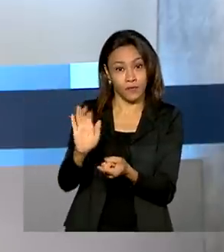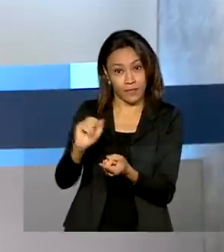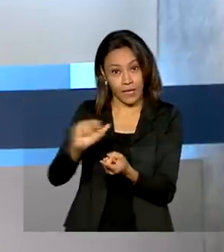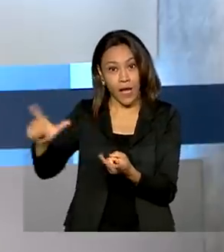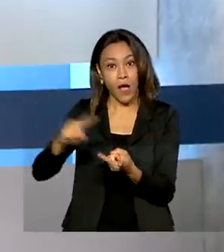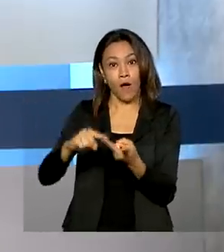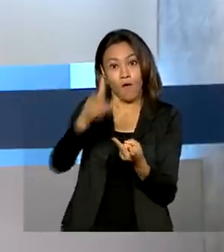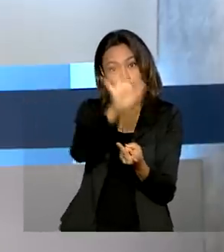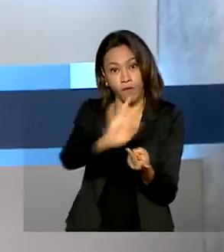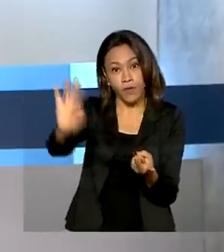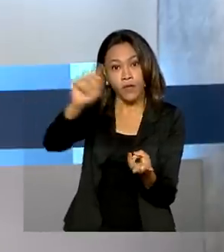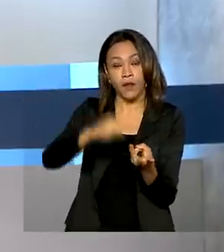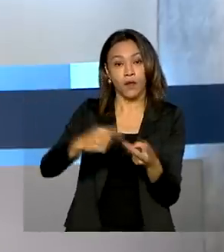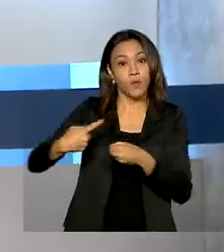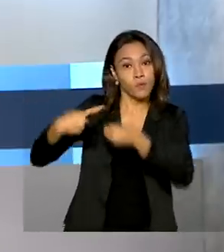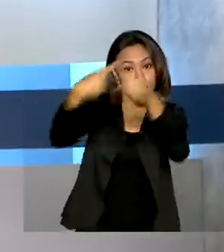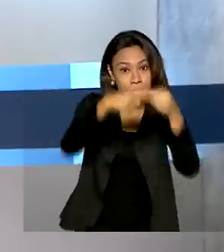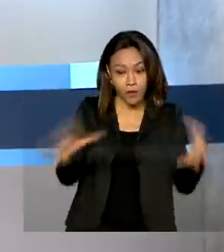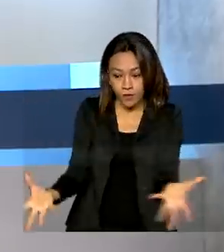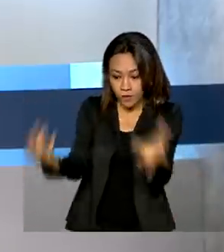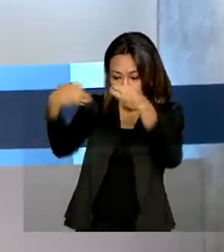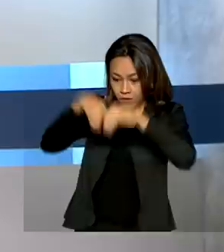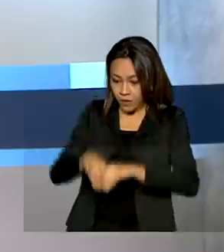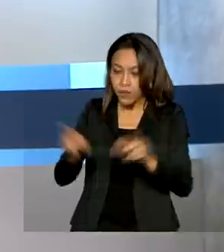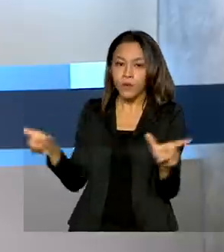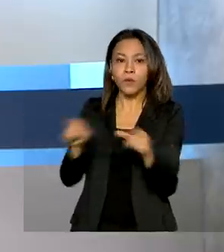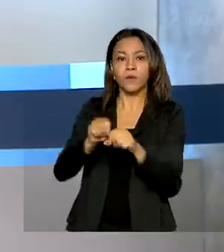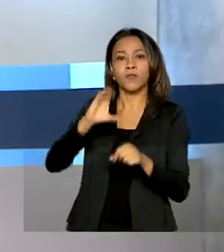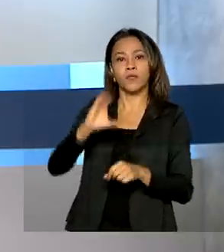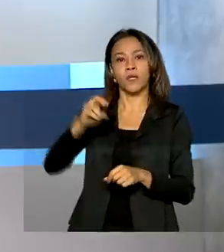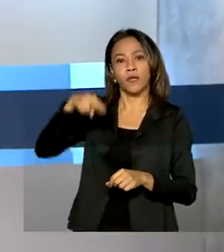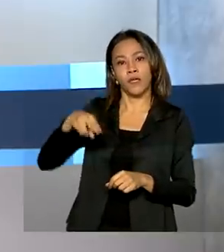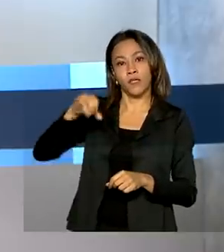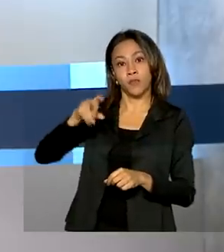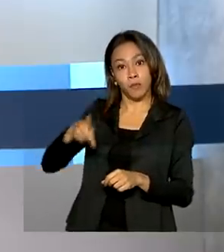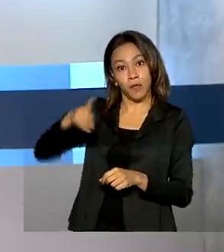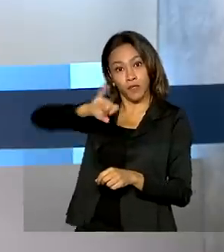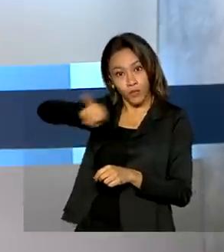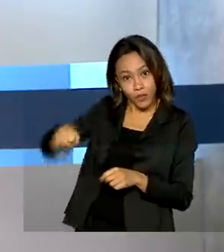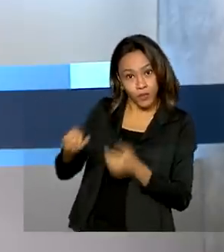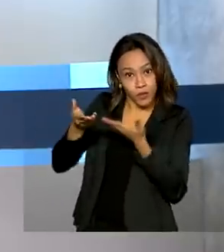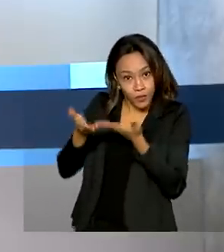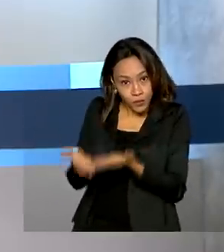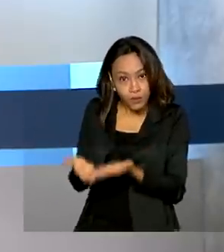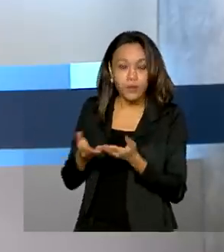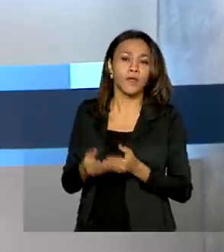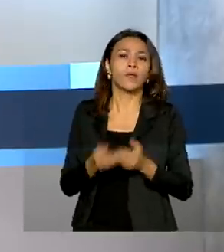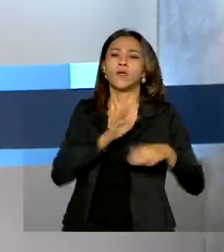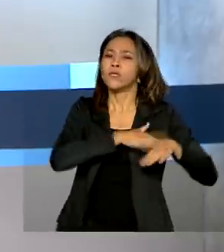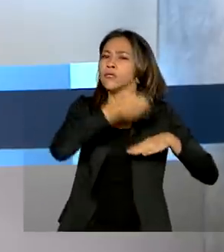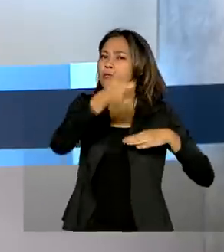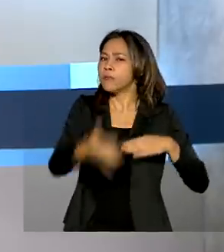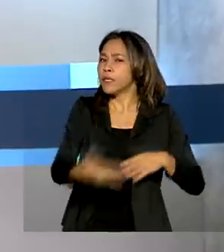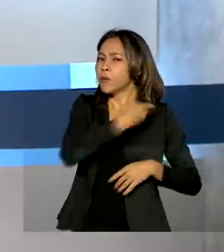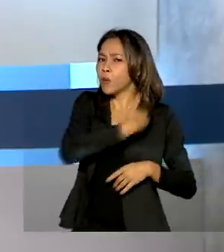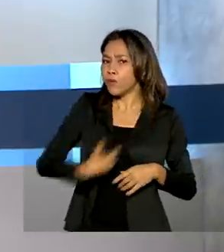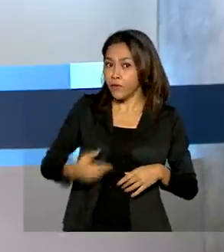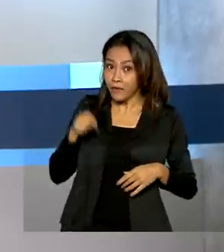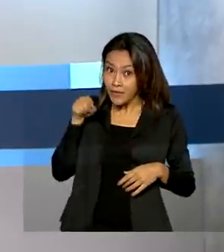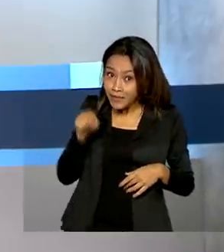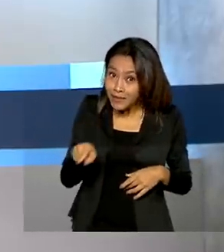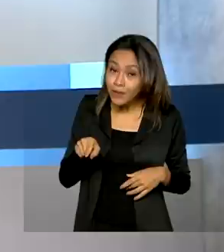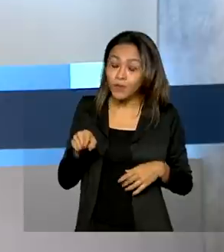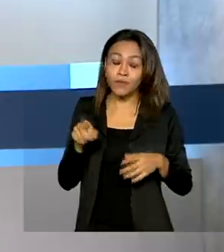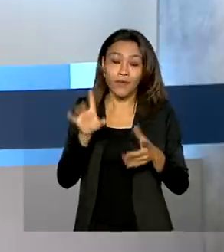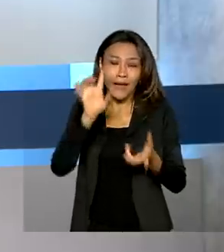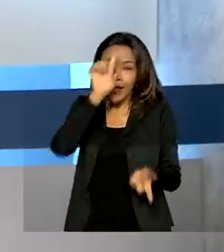estadual e municipal no CNPJ, o Cadastro Nacional de Pessoa Jurídica. Segundo o governo, isso vai eliminar